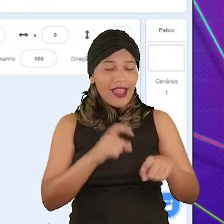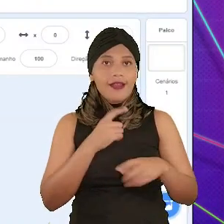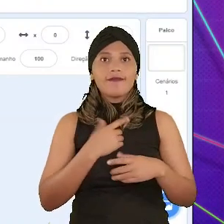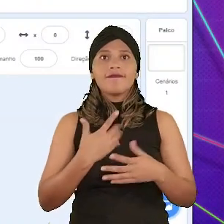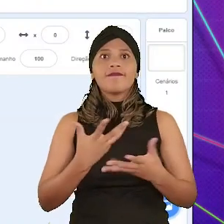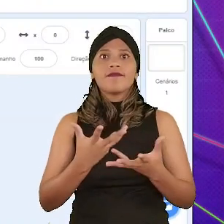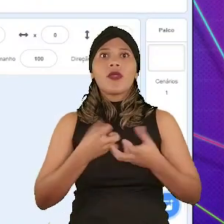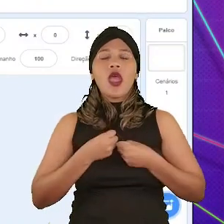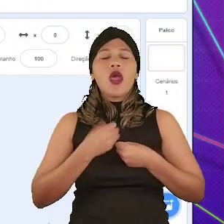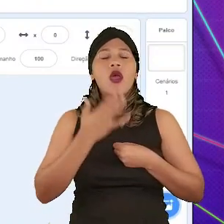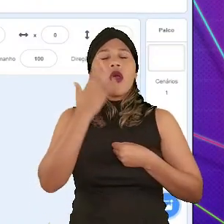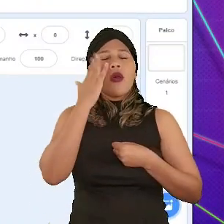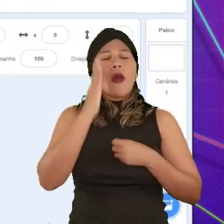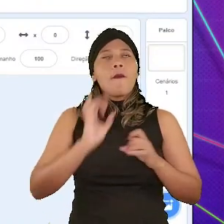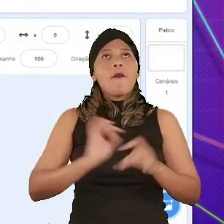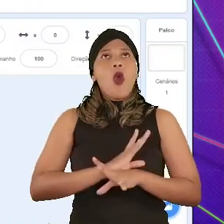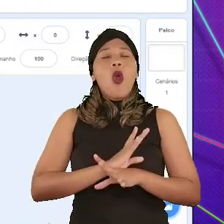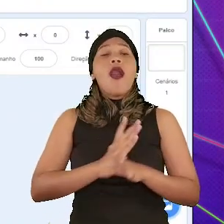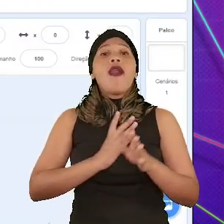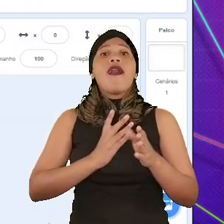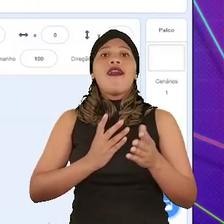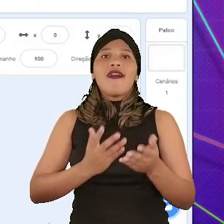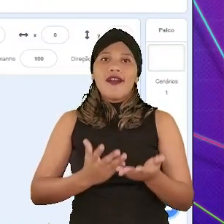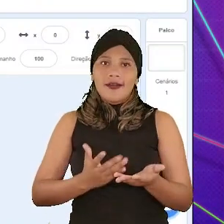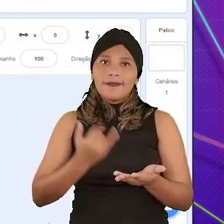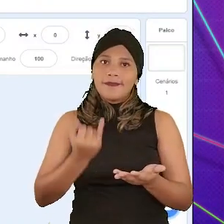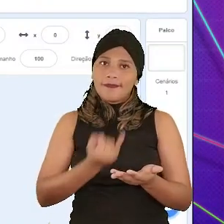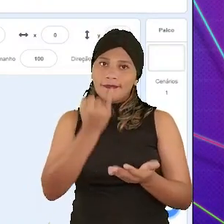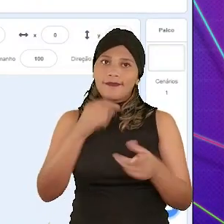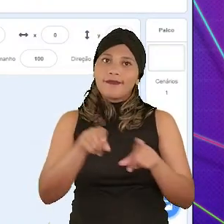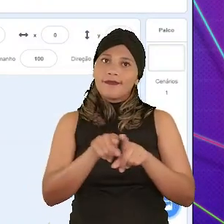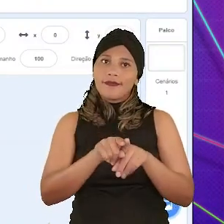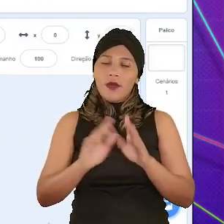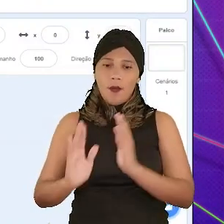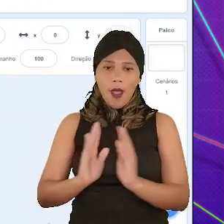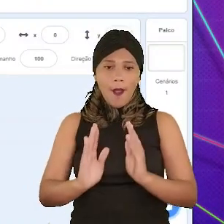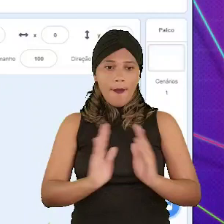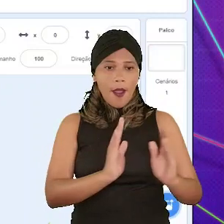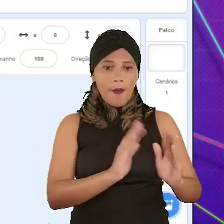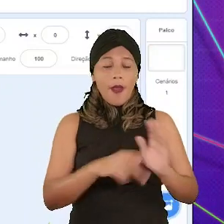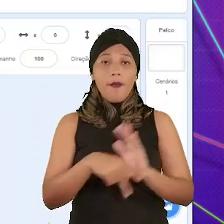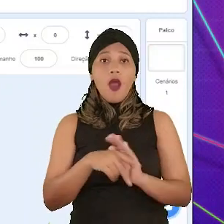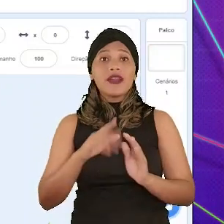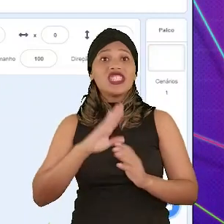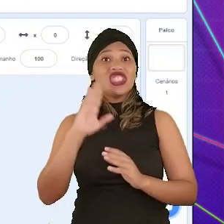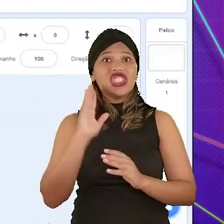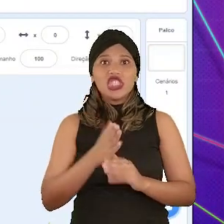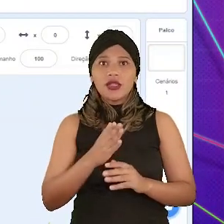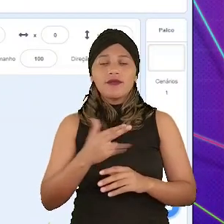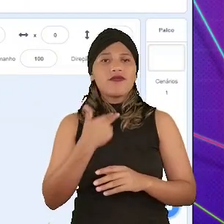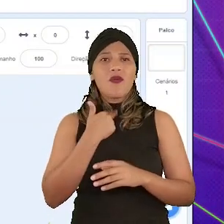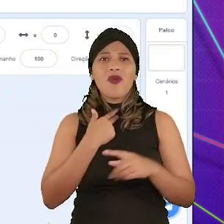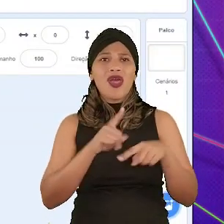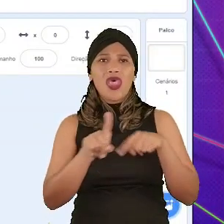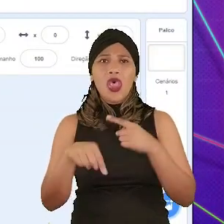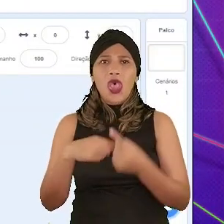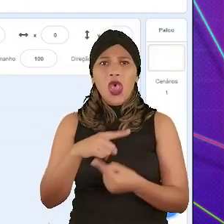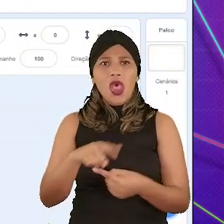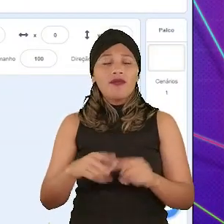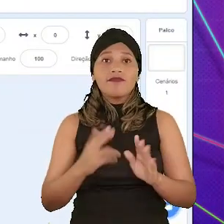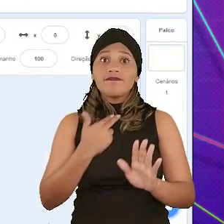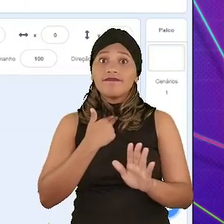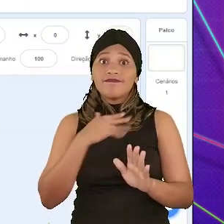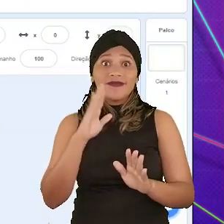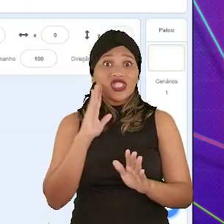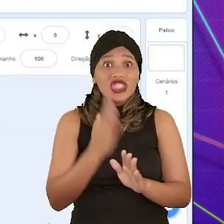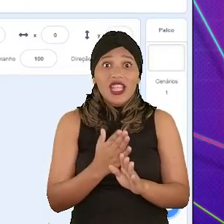uma determinada tarefa a partir de um determinado evento de início. É importante que essa sequência de blocos seja muito direta em suas ligações e na